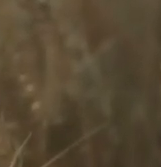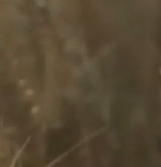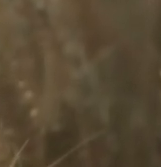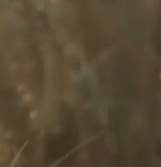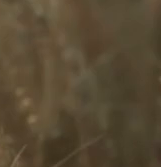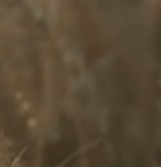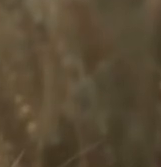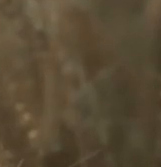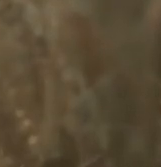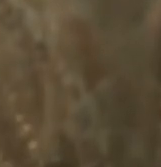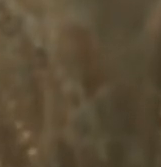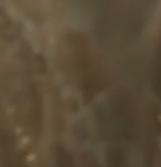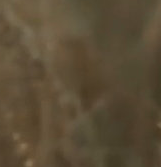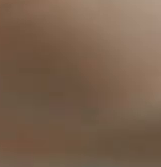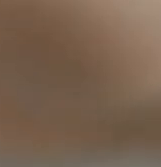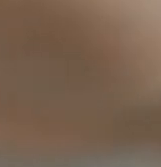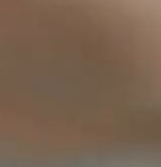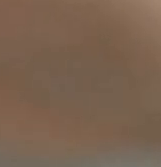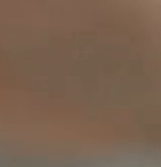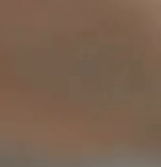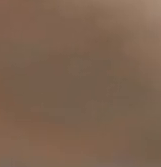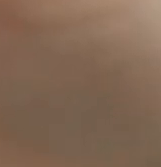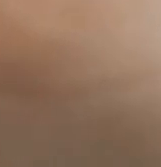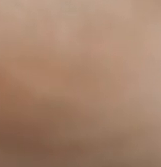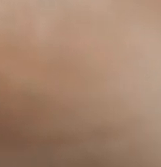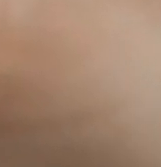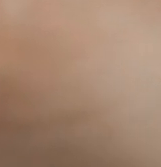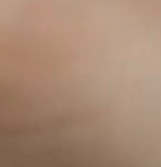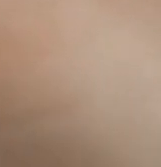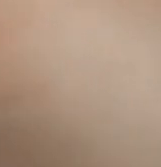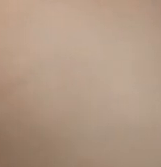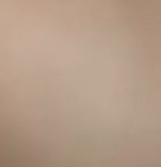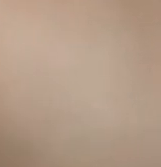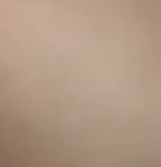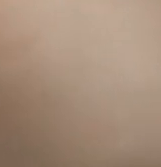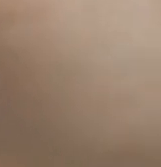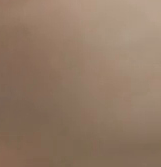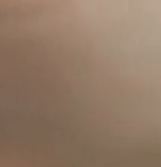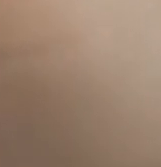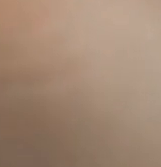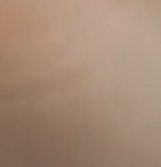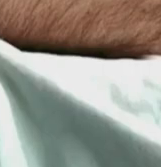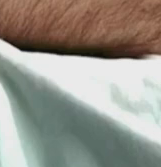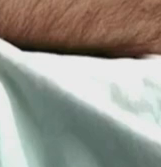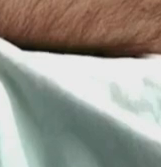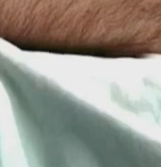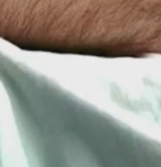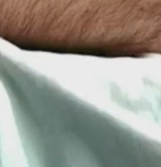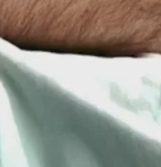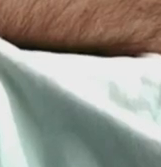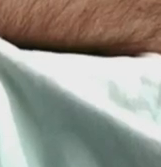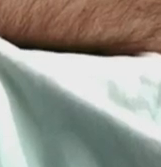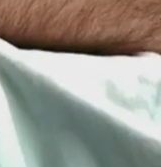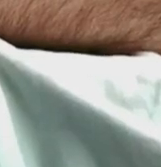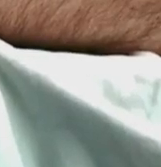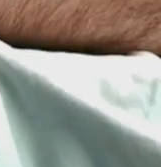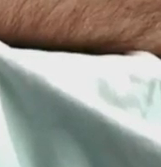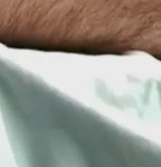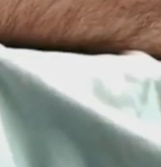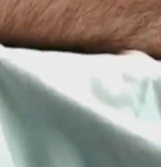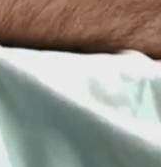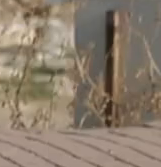físicas quanto mentais em muitos casos os gigantes fortes e imbatíveis vão se tornando frágeis e